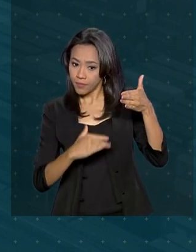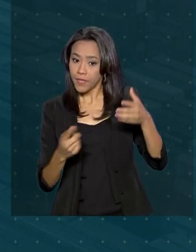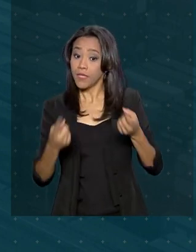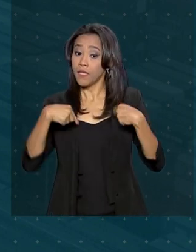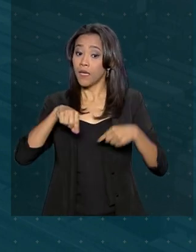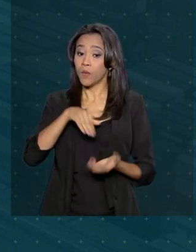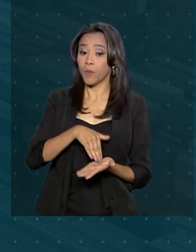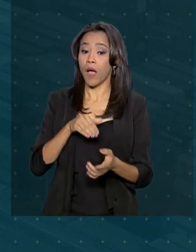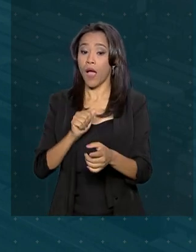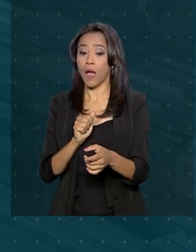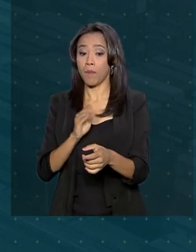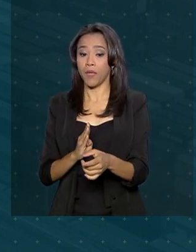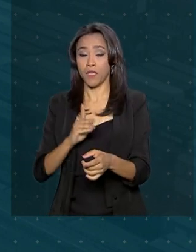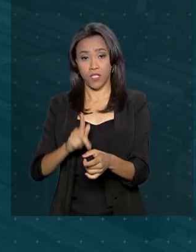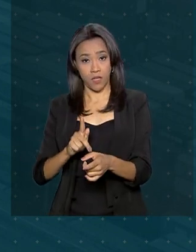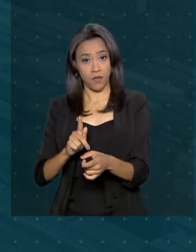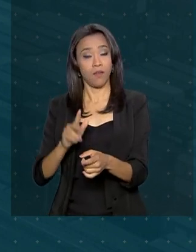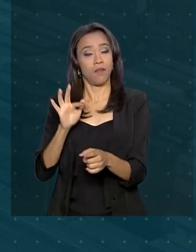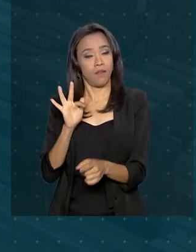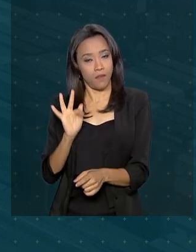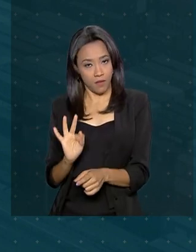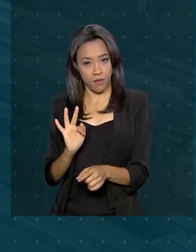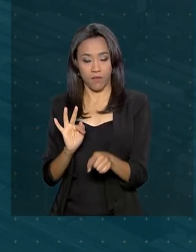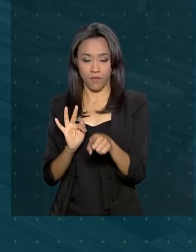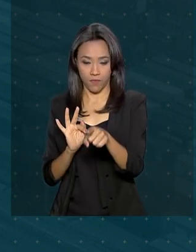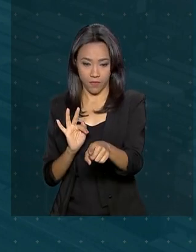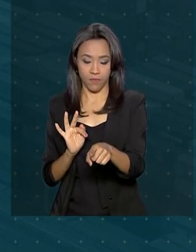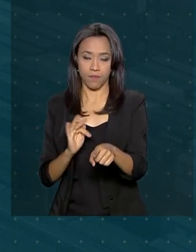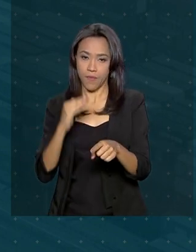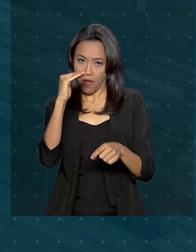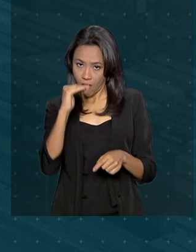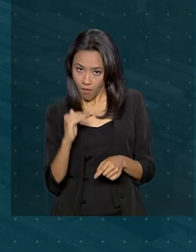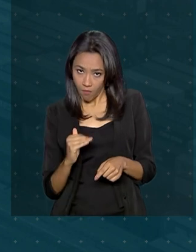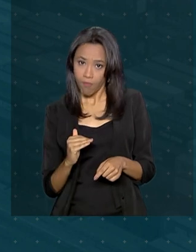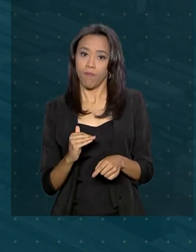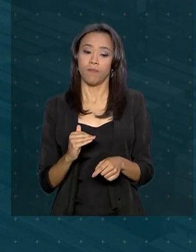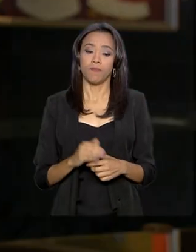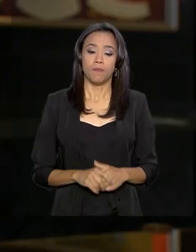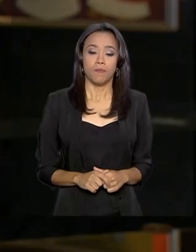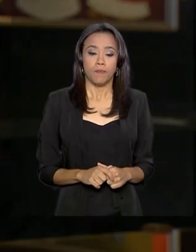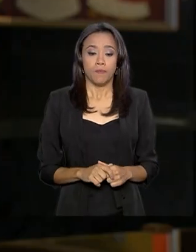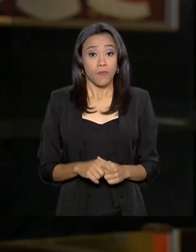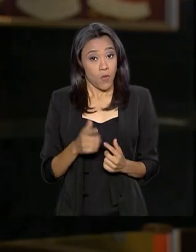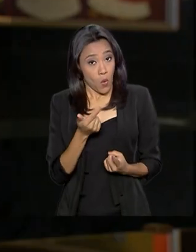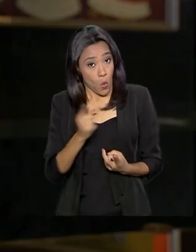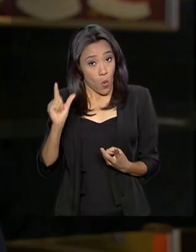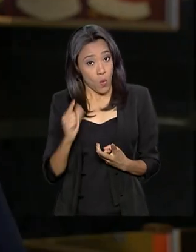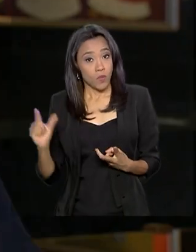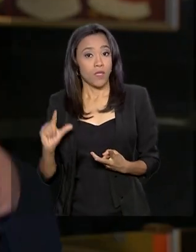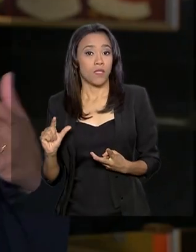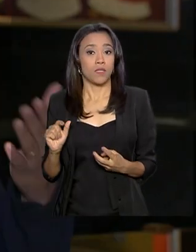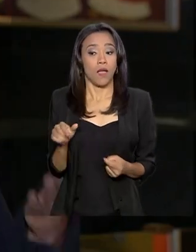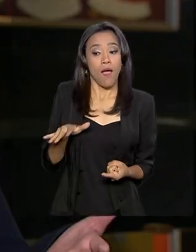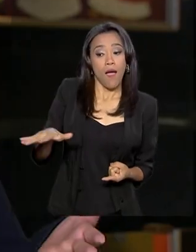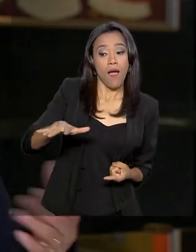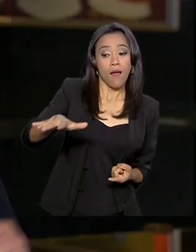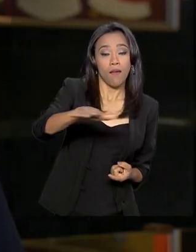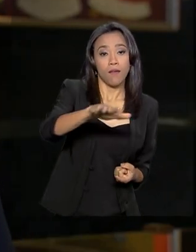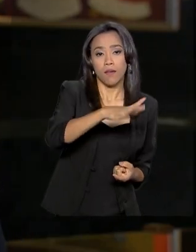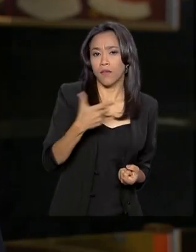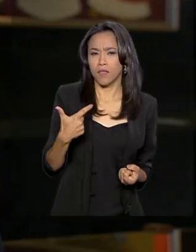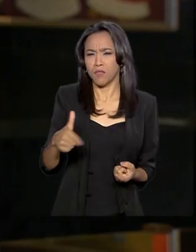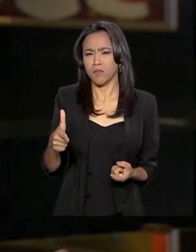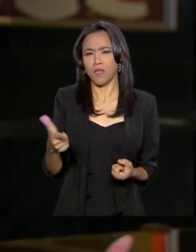ABGF, Agência Brasileira Gestora de Fundos Garantidores e Garantias. Outras áreas que não são ligadas à